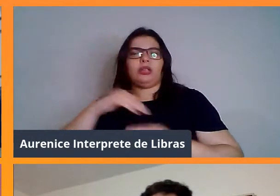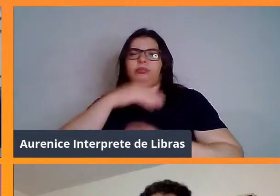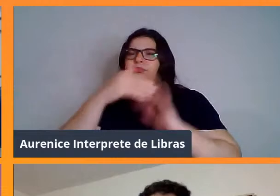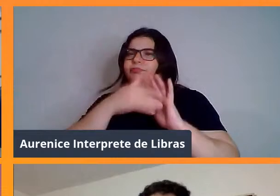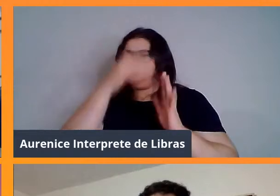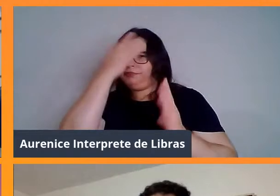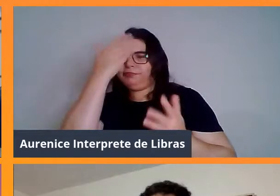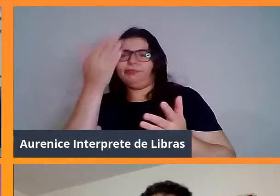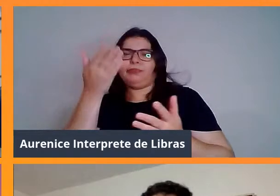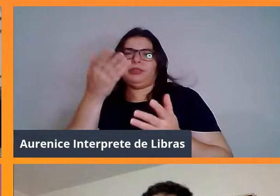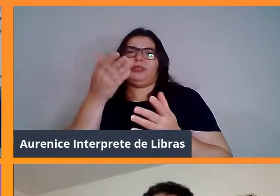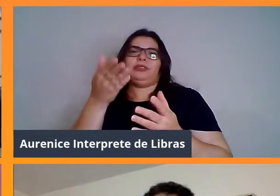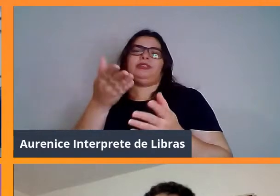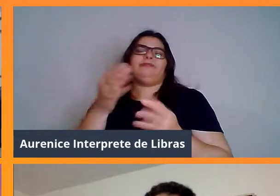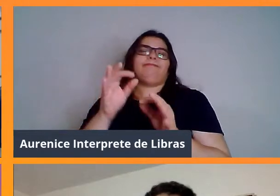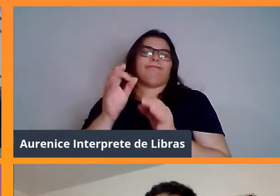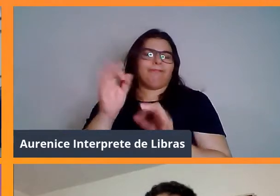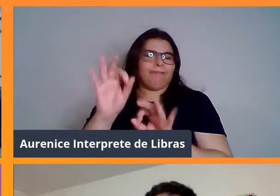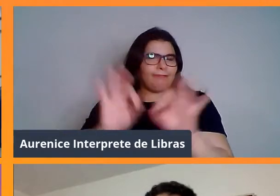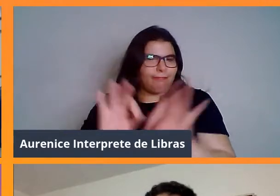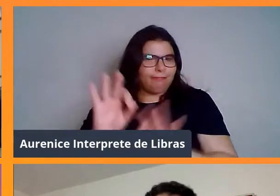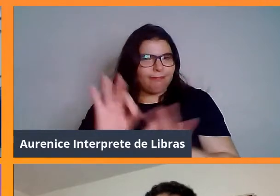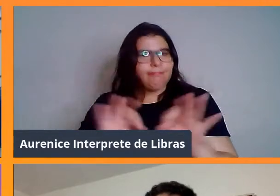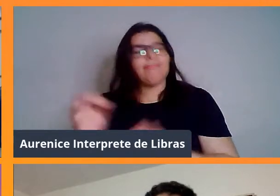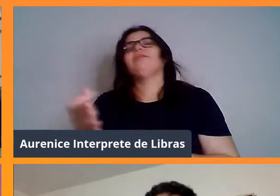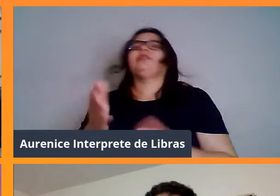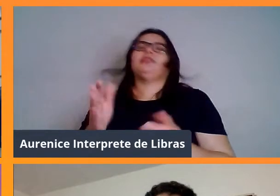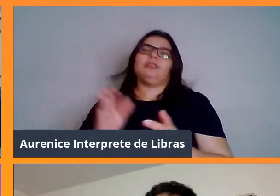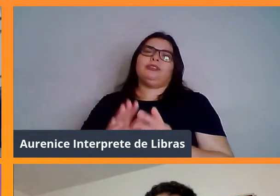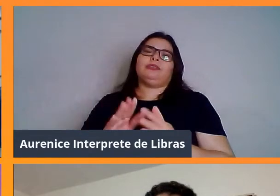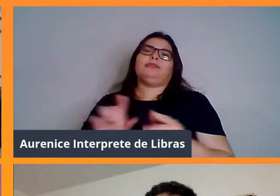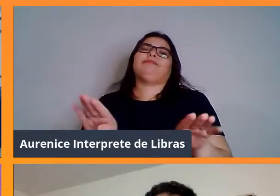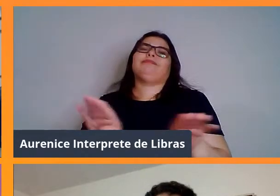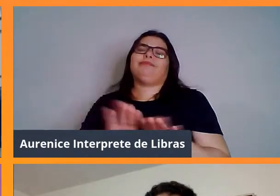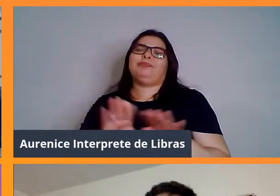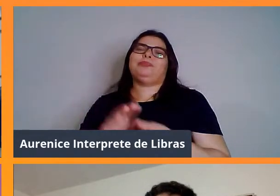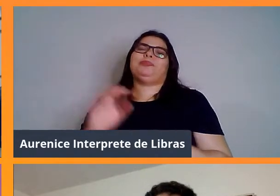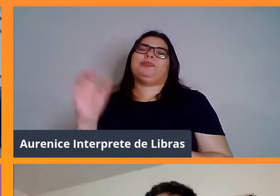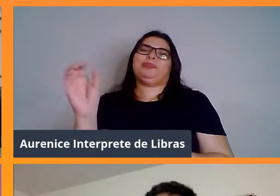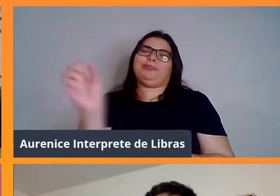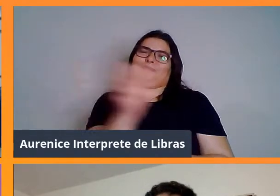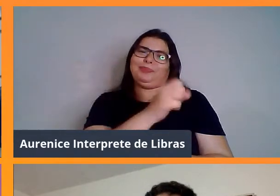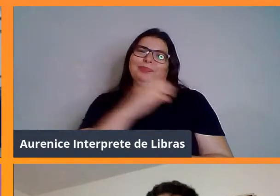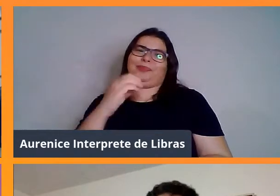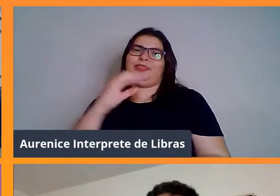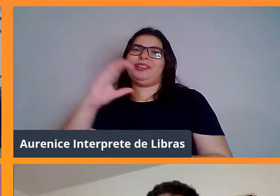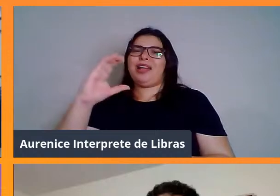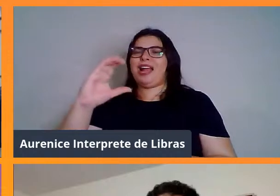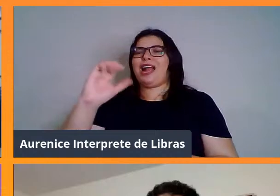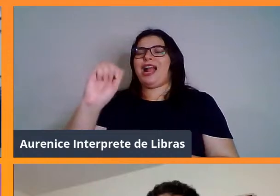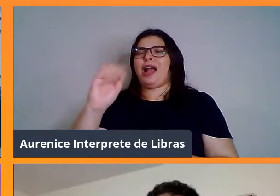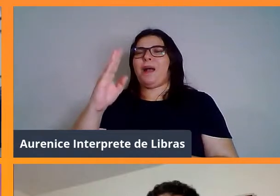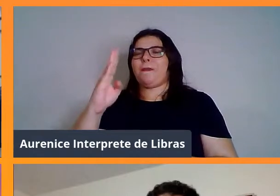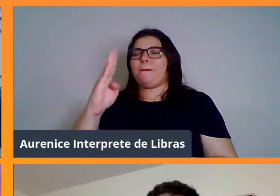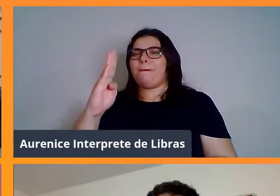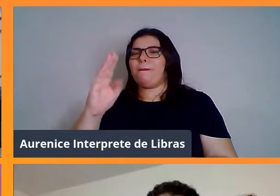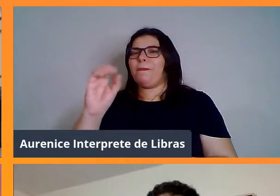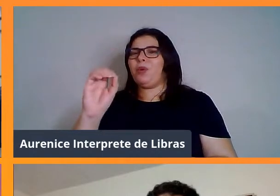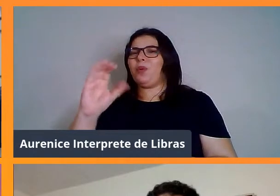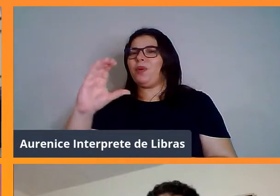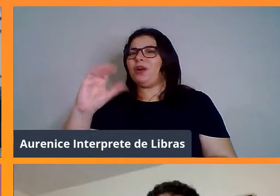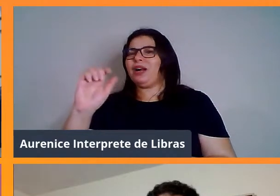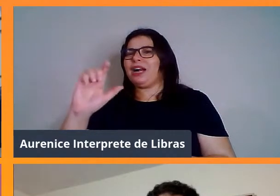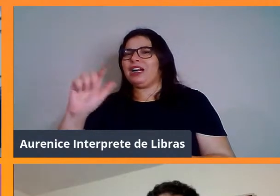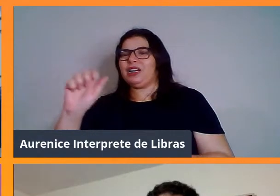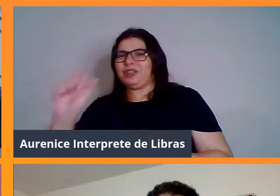trabalho muito bacana de ser realizado, e a nossa cervejaria Cabocla, porque assim, vocês estão de casa, né, mas eu estou